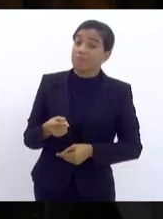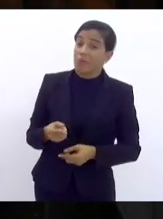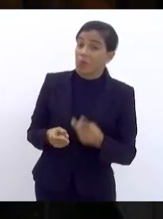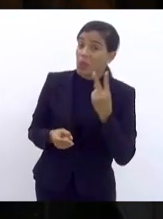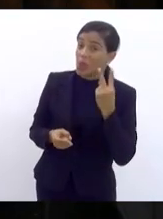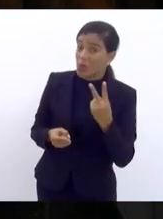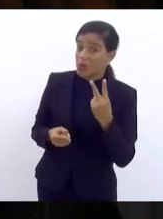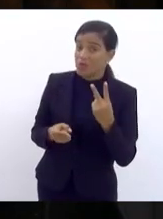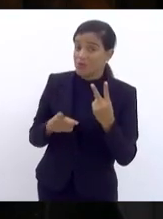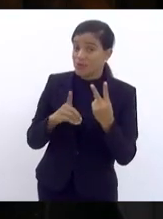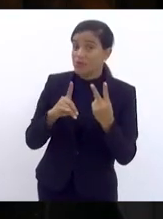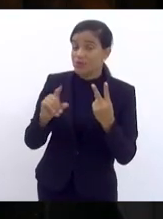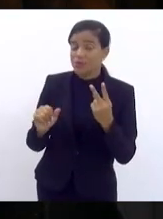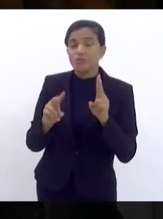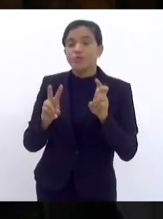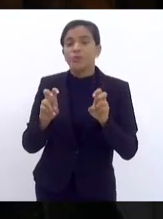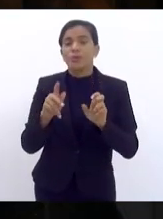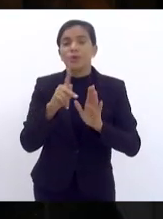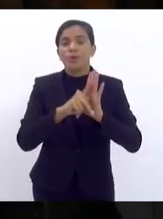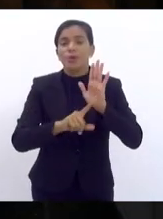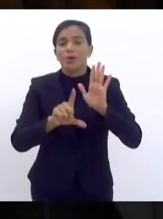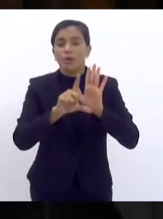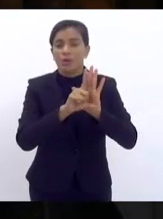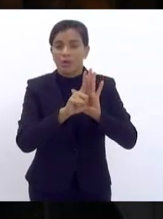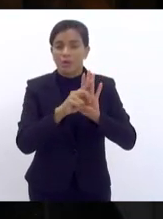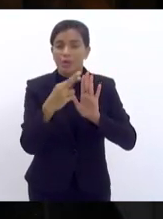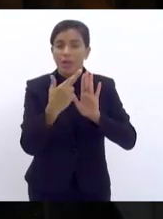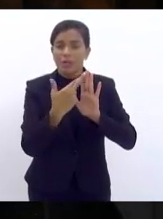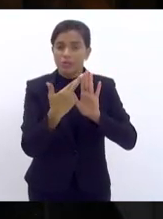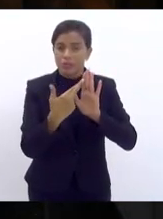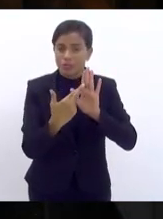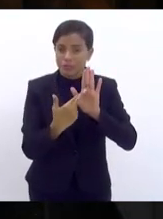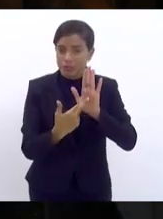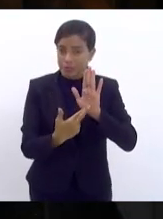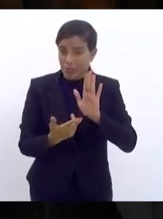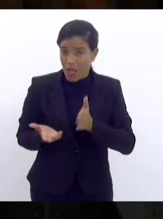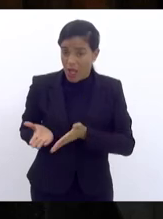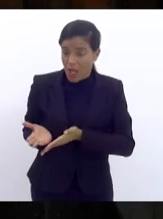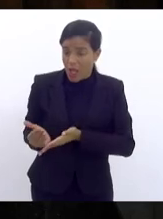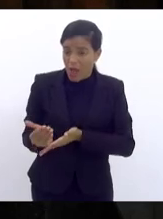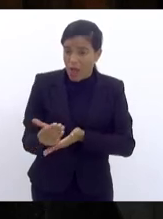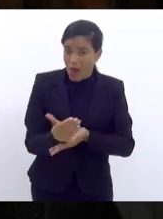do Projeto de Lei das Diretrizes Orçamentais,